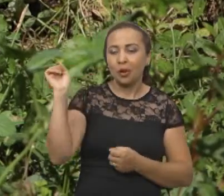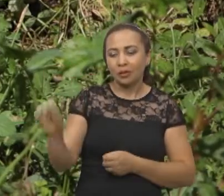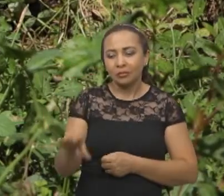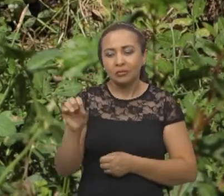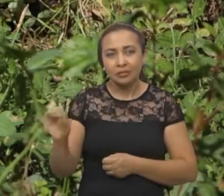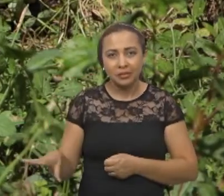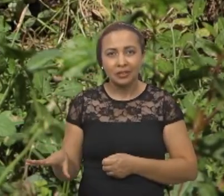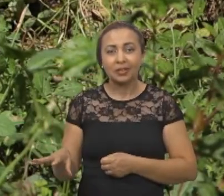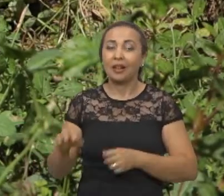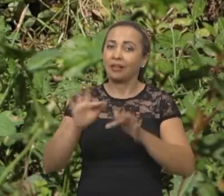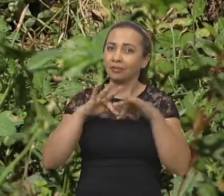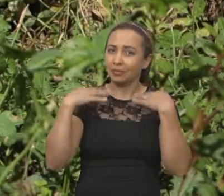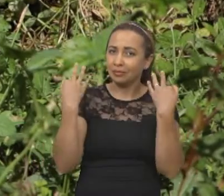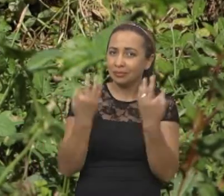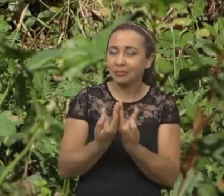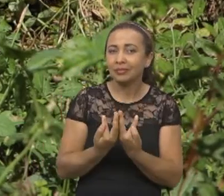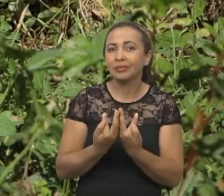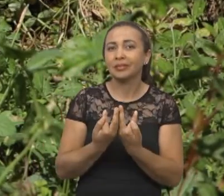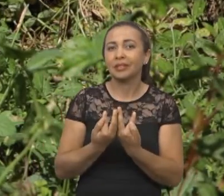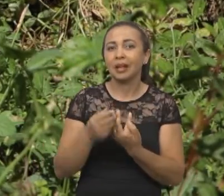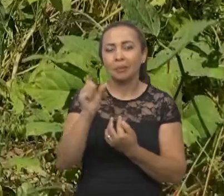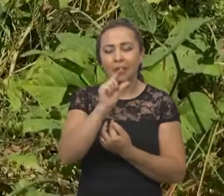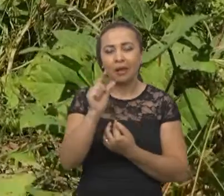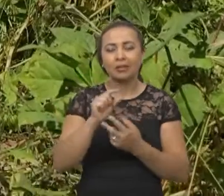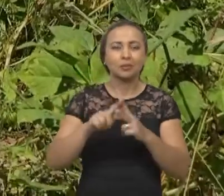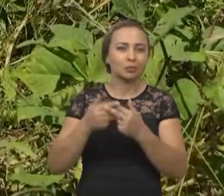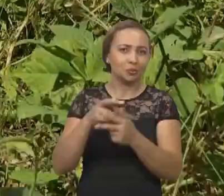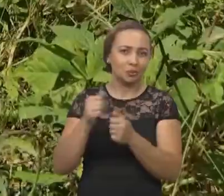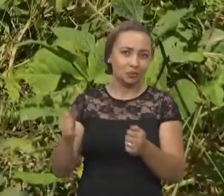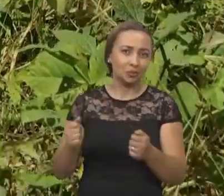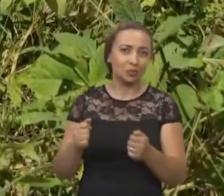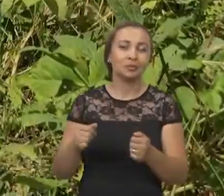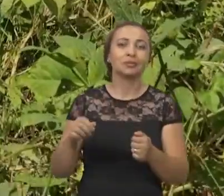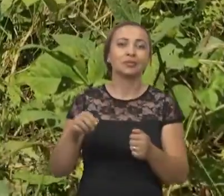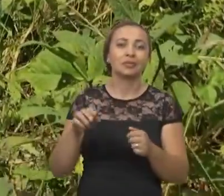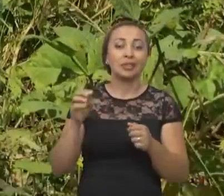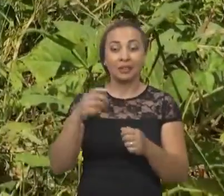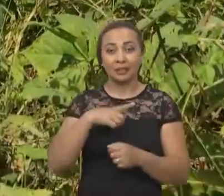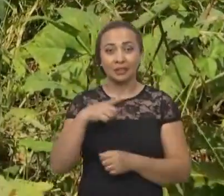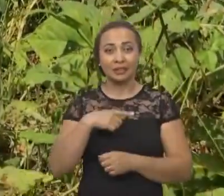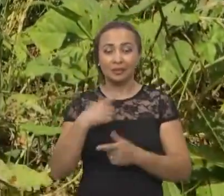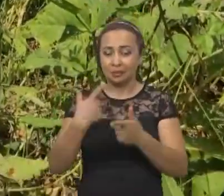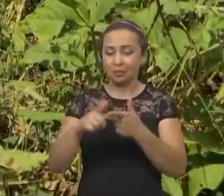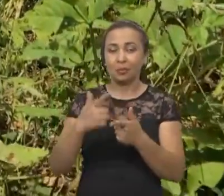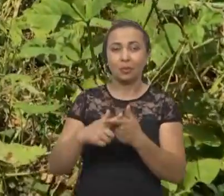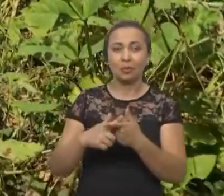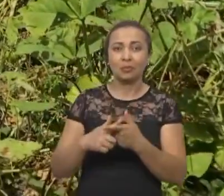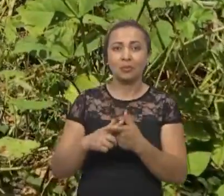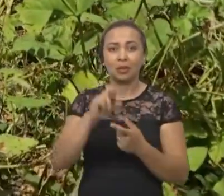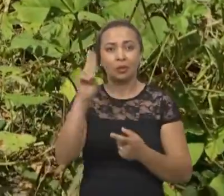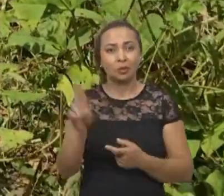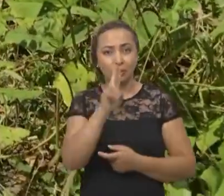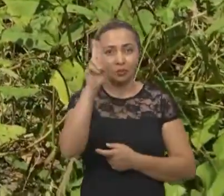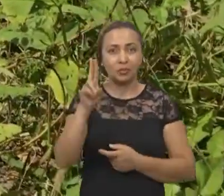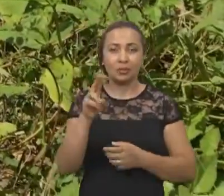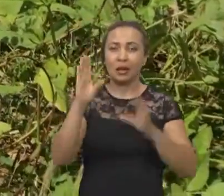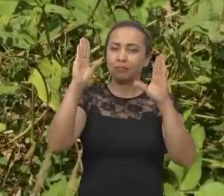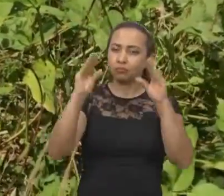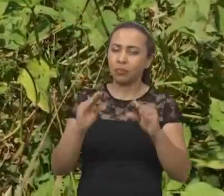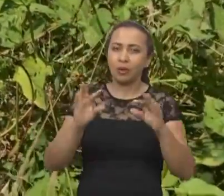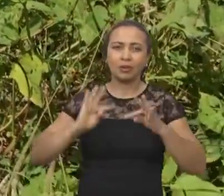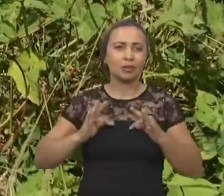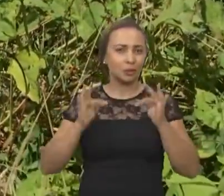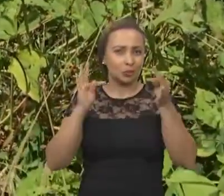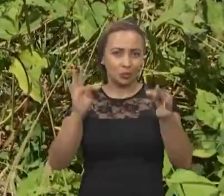na agricultura familiar por pequenos produtores. eles possuem o problema de usar baixa tecnologia